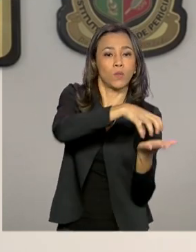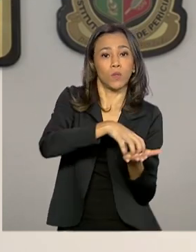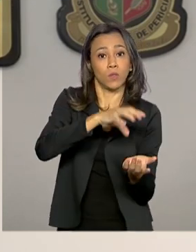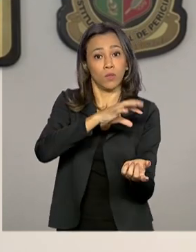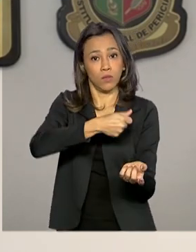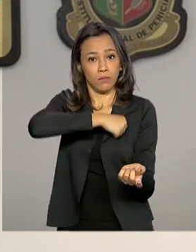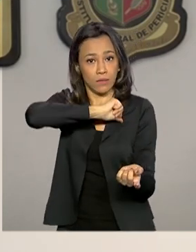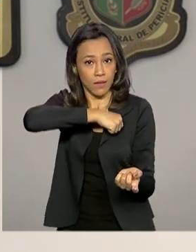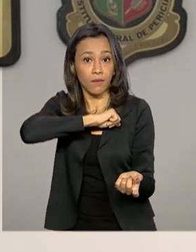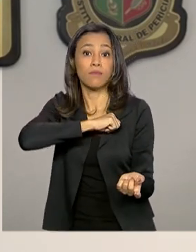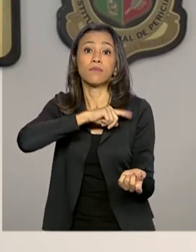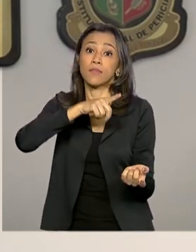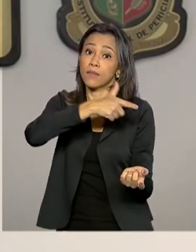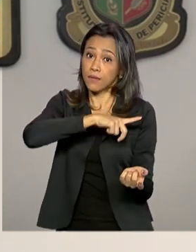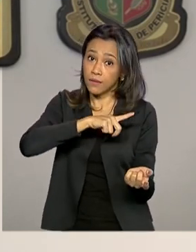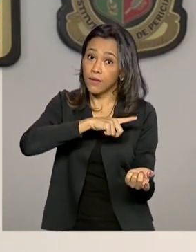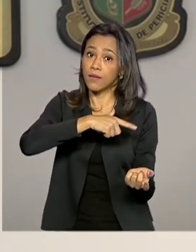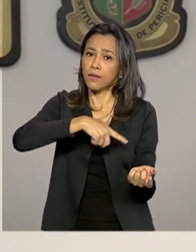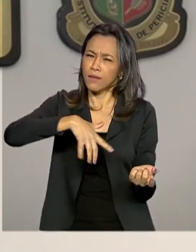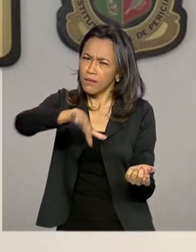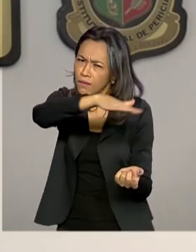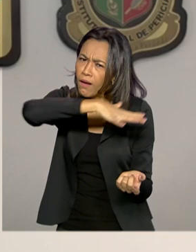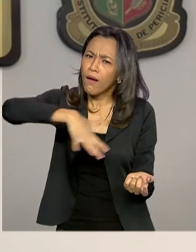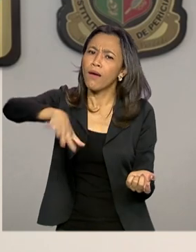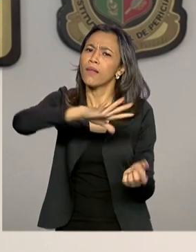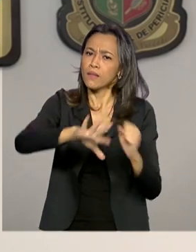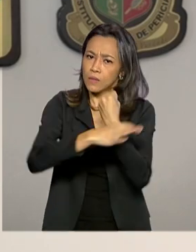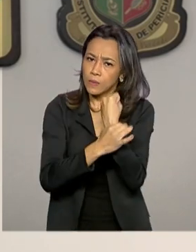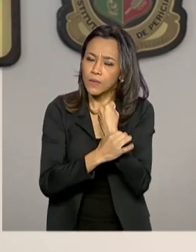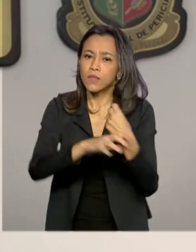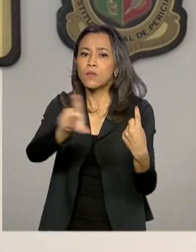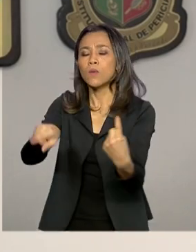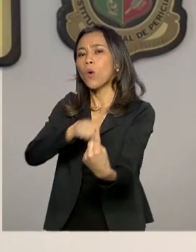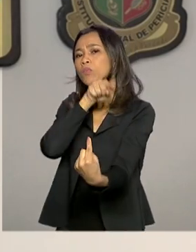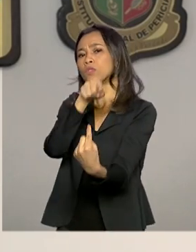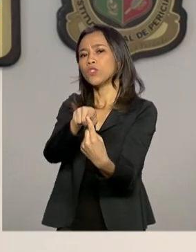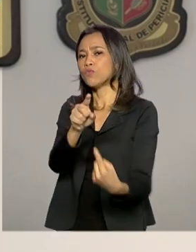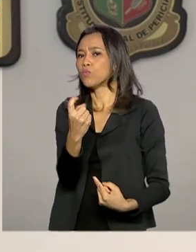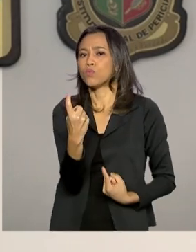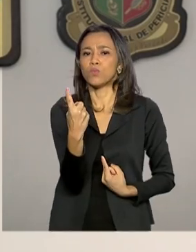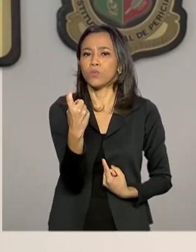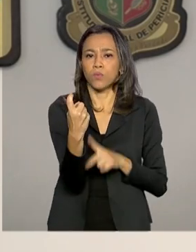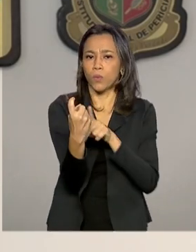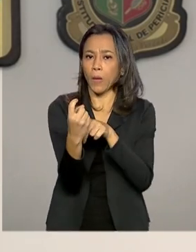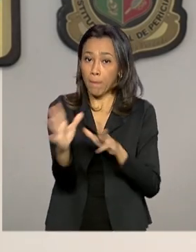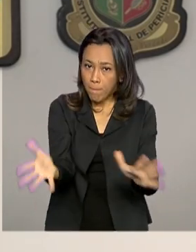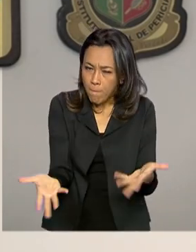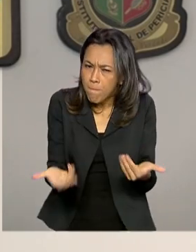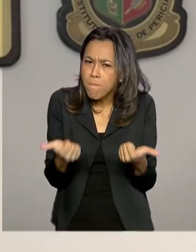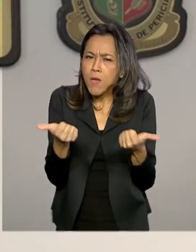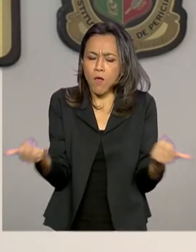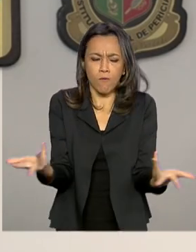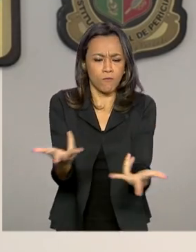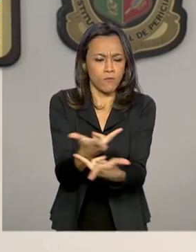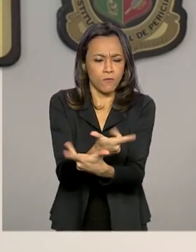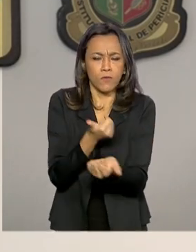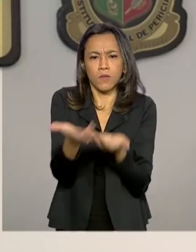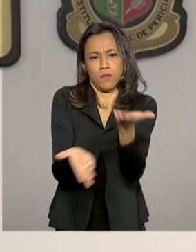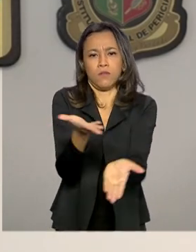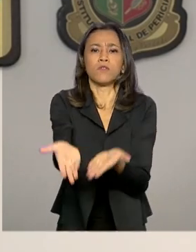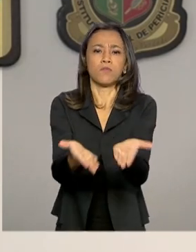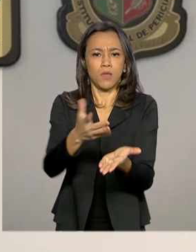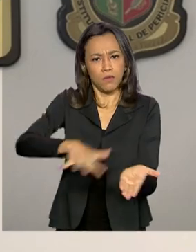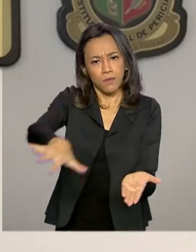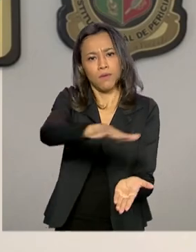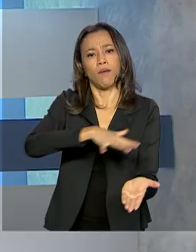o sistema de segurança pública, tudo com um único objetivo, a melhoria da prestação do serviço de